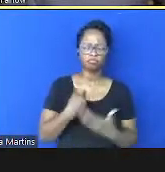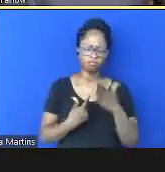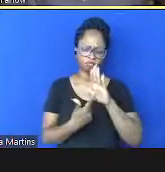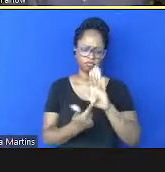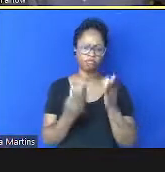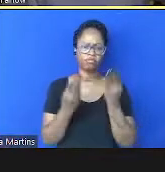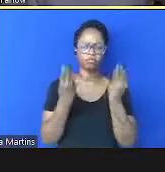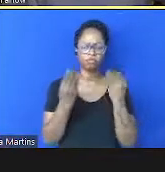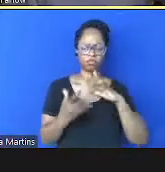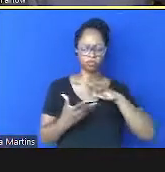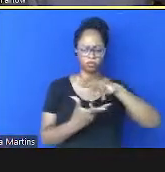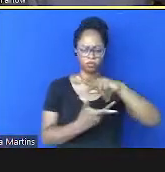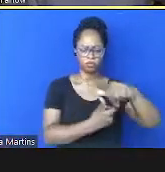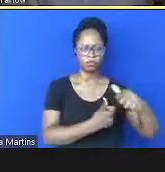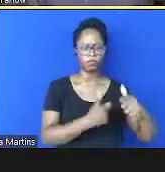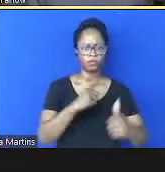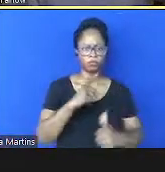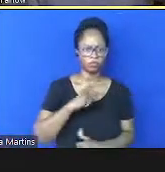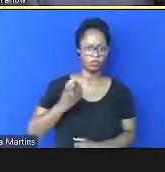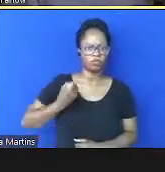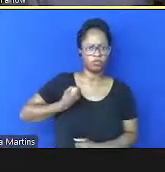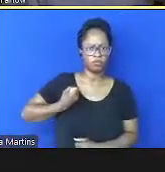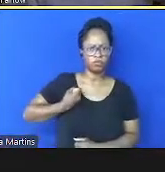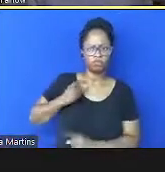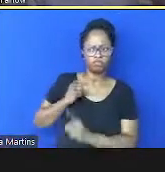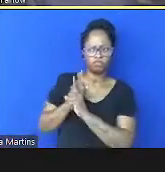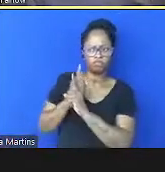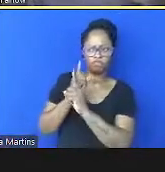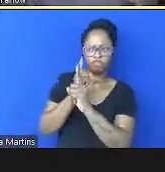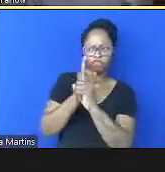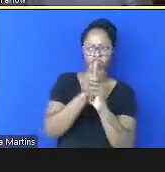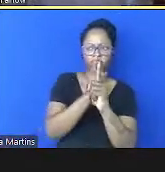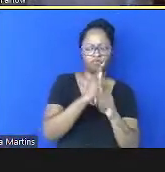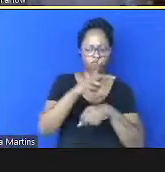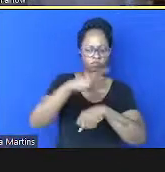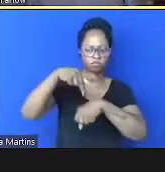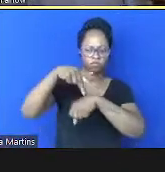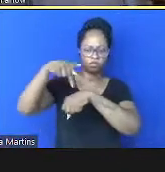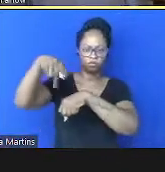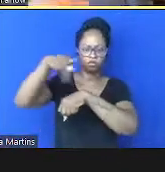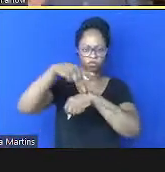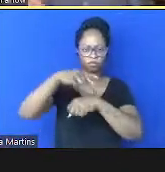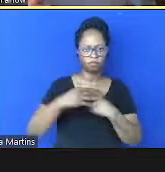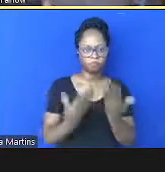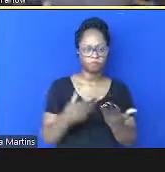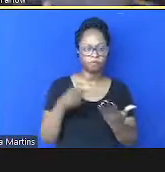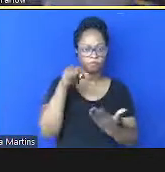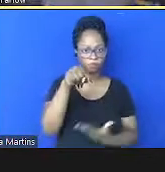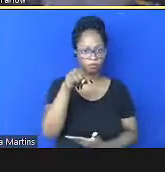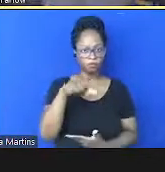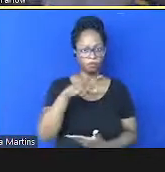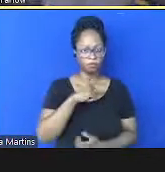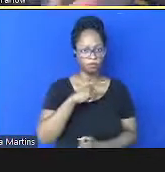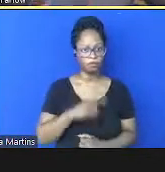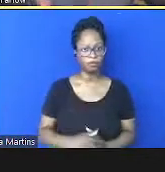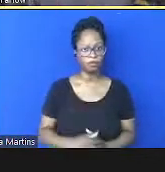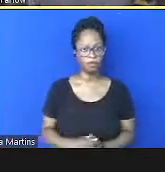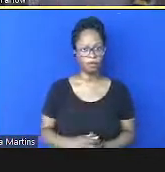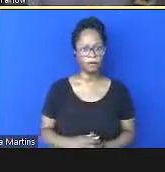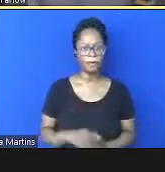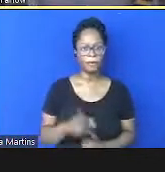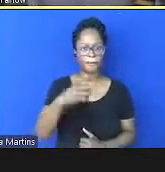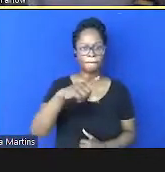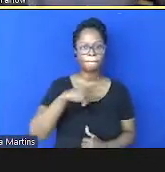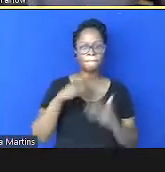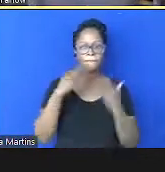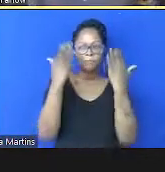mundo esses números são obtidos por país e aqui você está observando